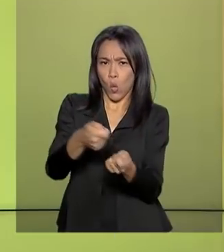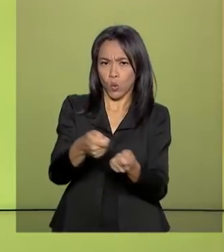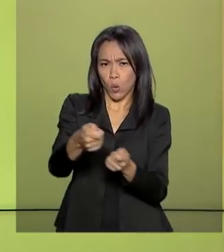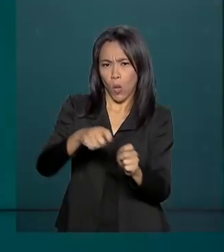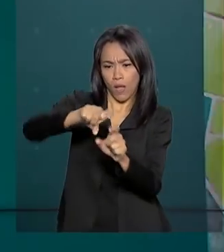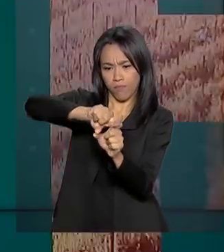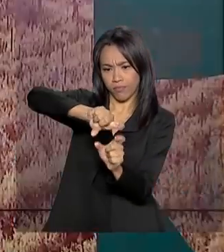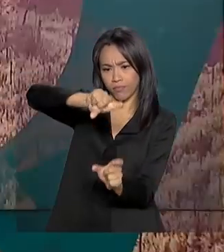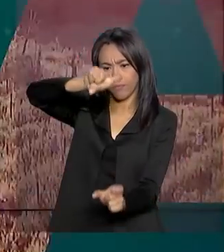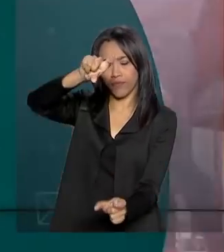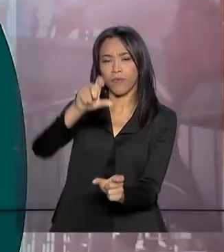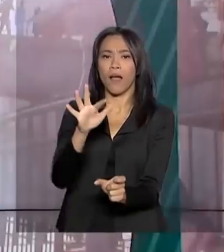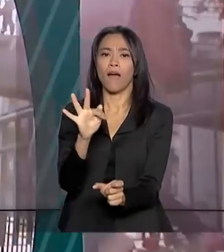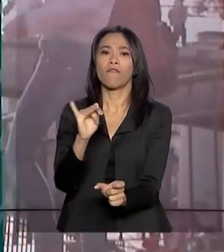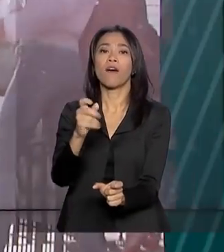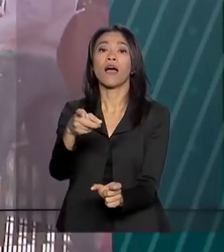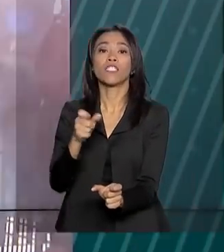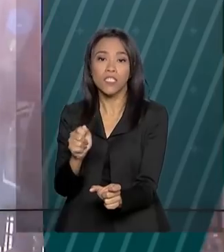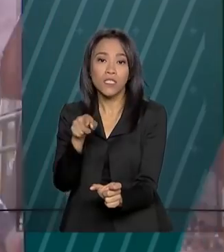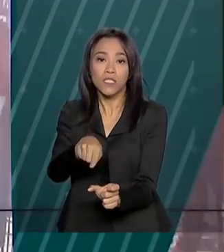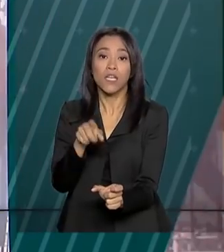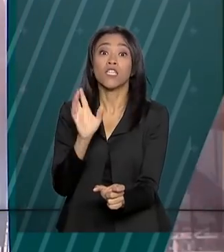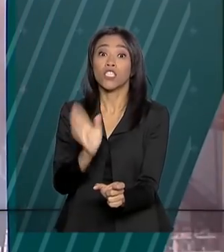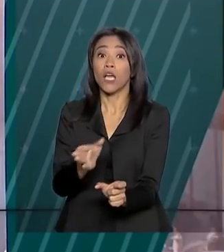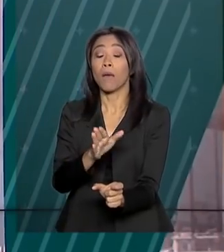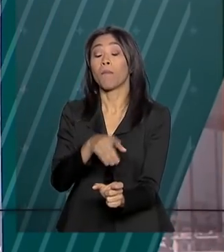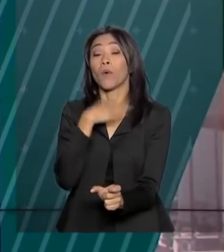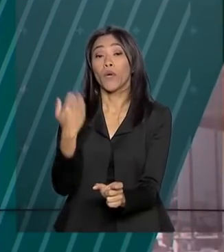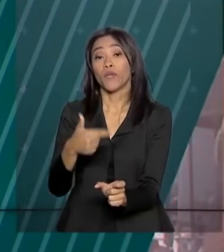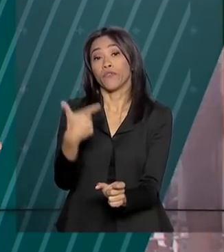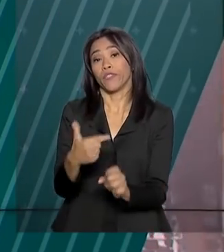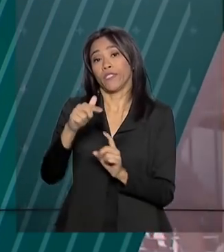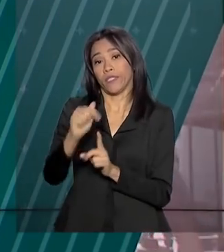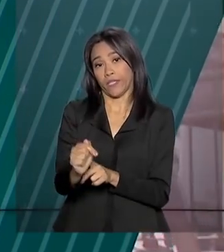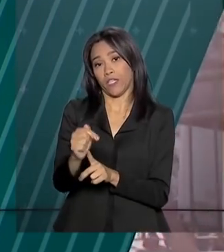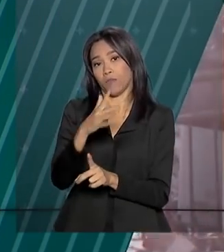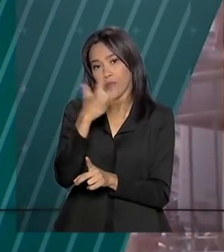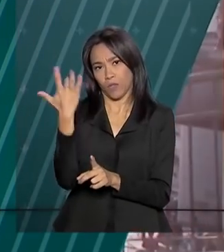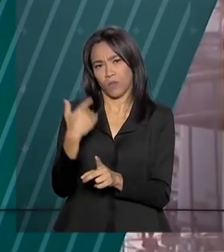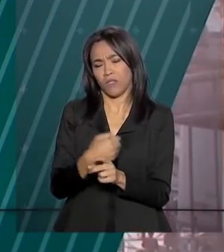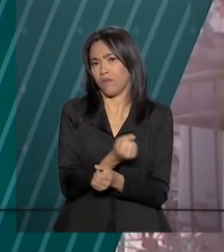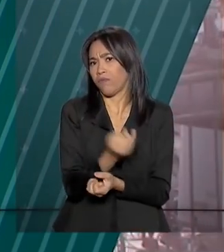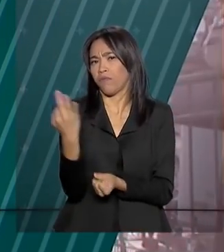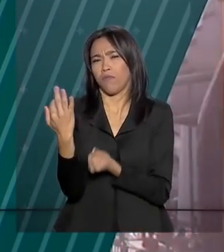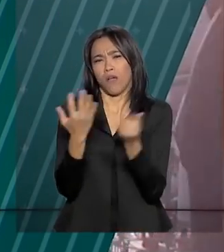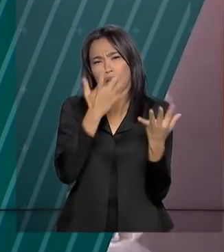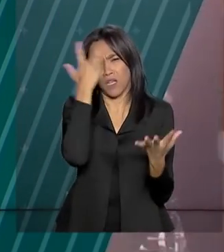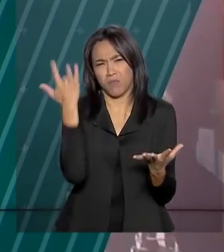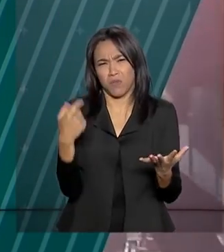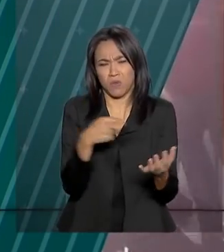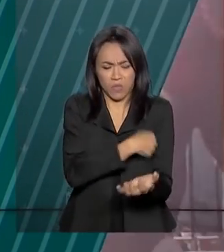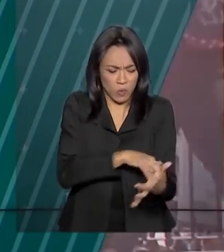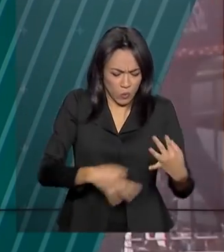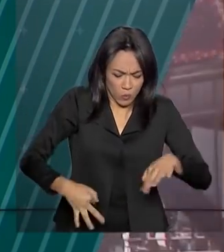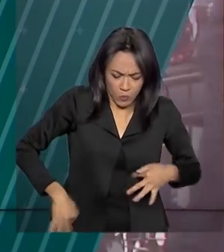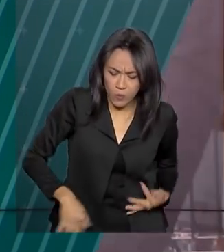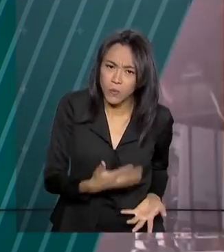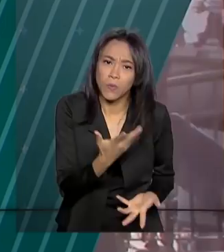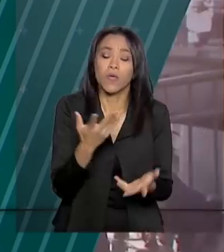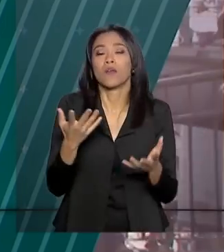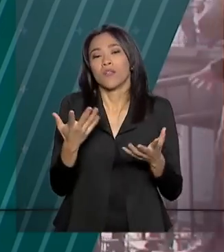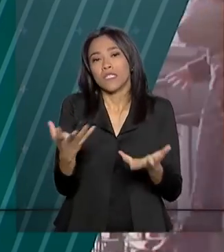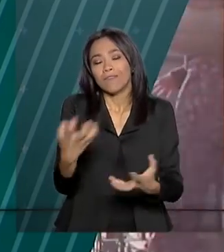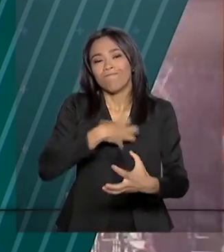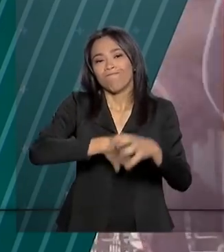de Gaza e a reação israelense já deixaram 27 mortos e dezenas de feridos. O Brasil expressa condolências às